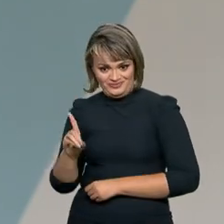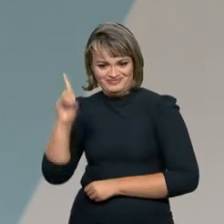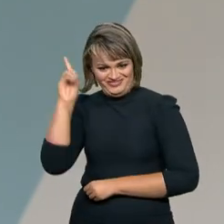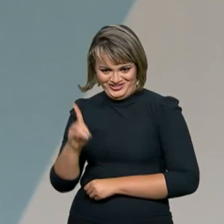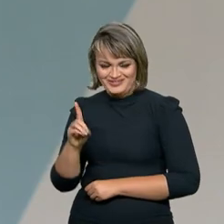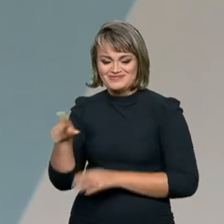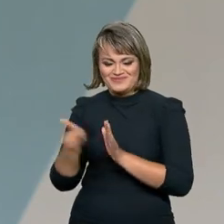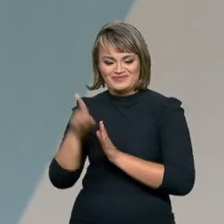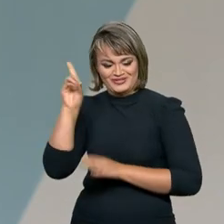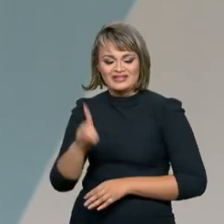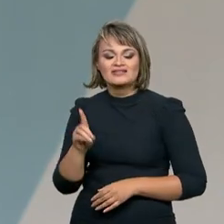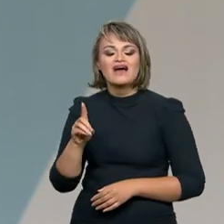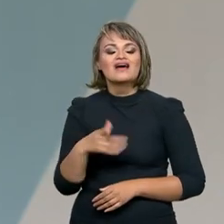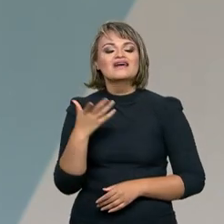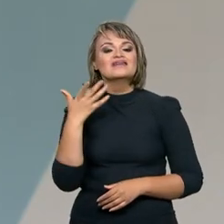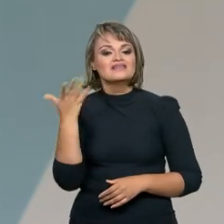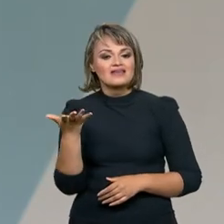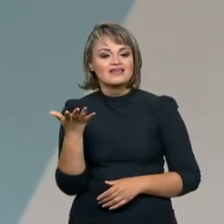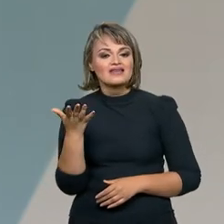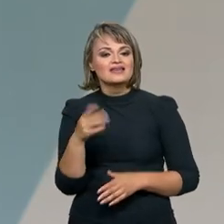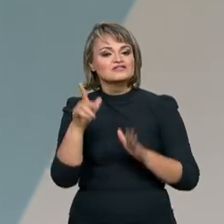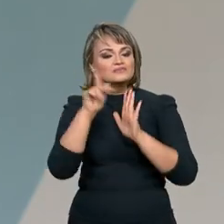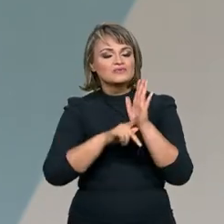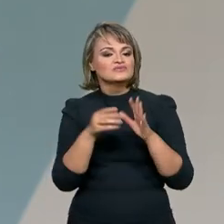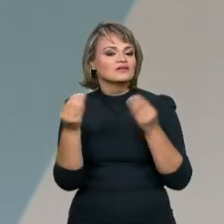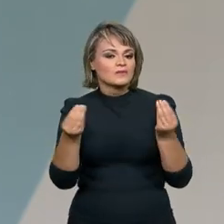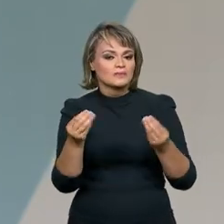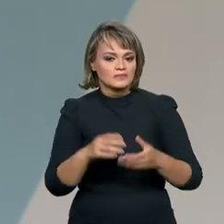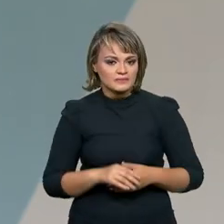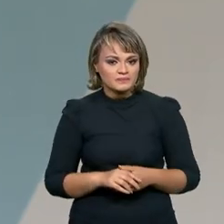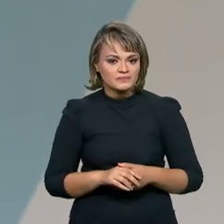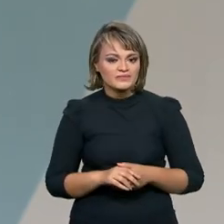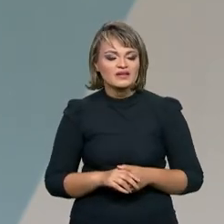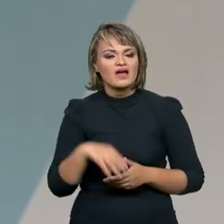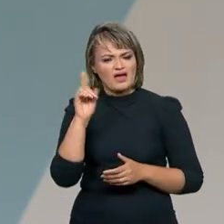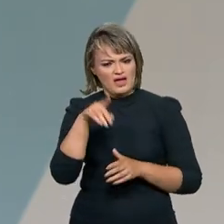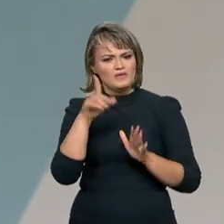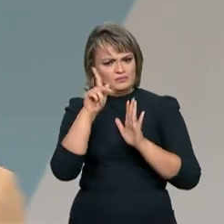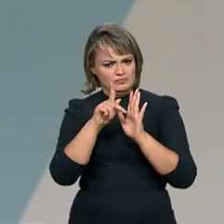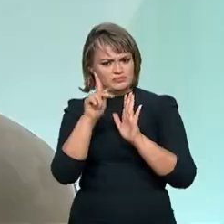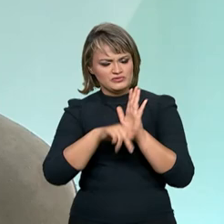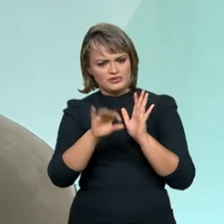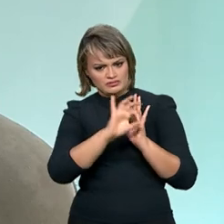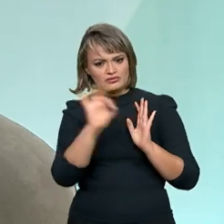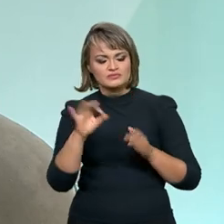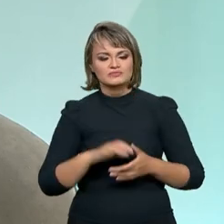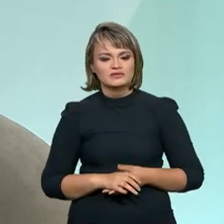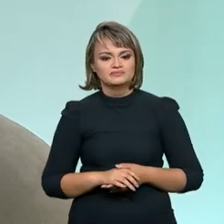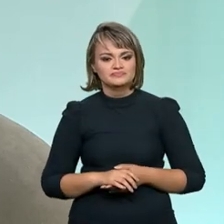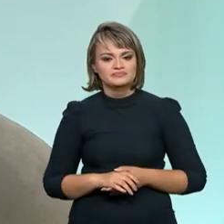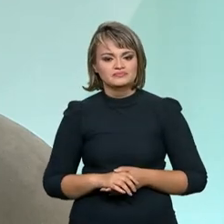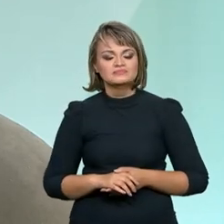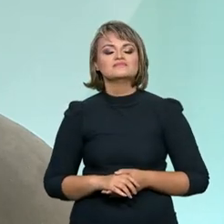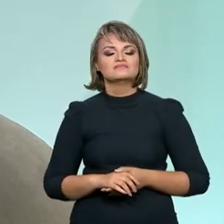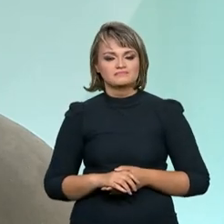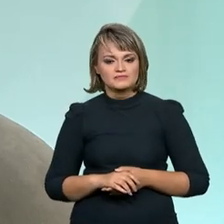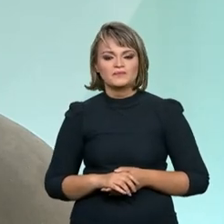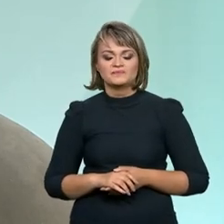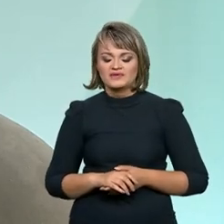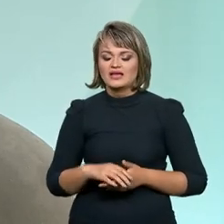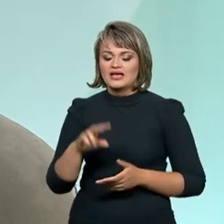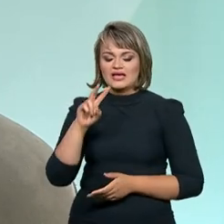Estaduais. Como é que funciona esse projeto, pelo que eu vi, é um projeto bem exitoso? As Vans, elas